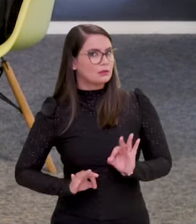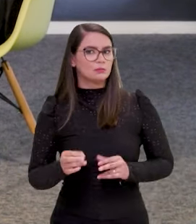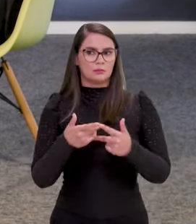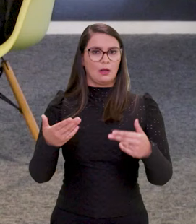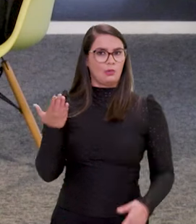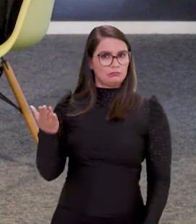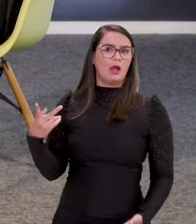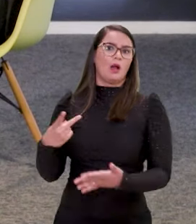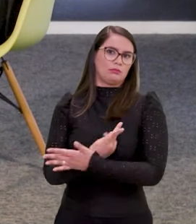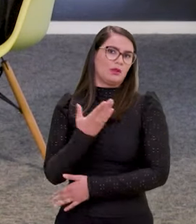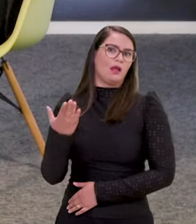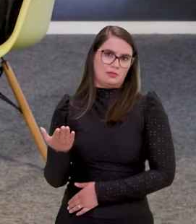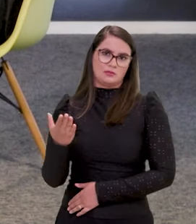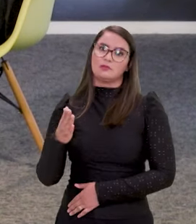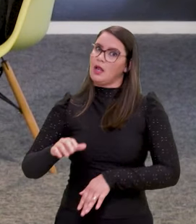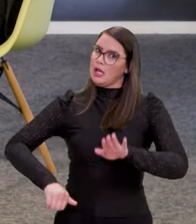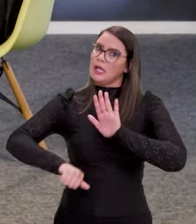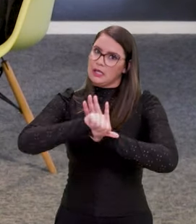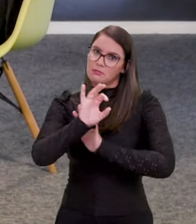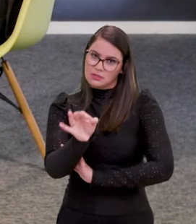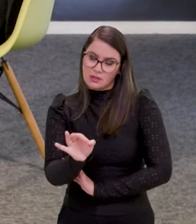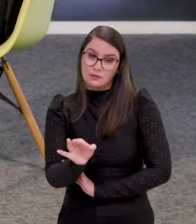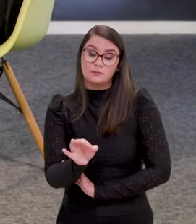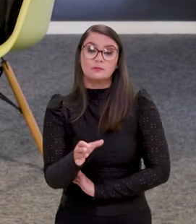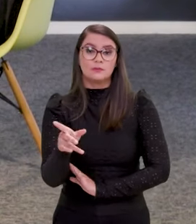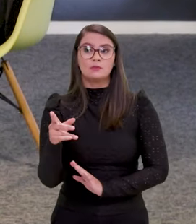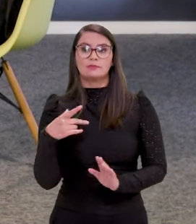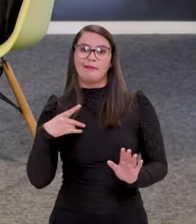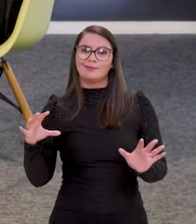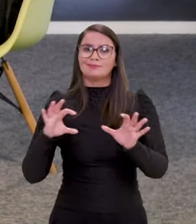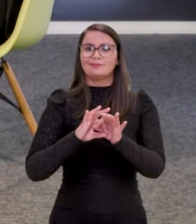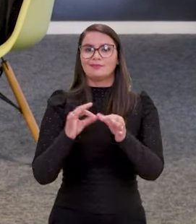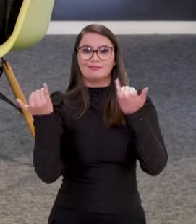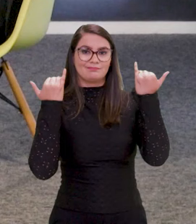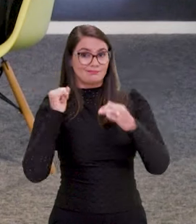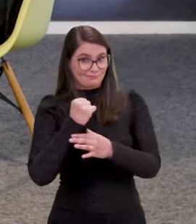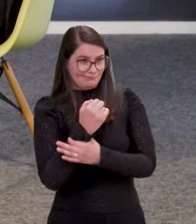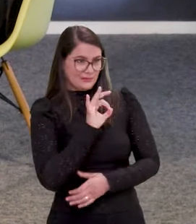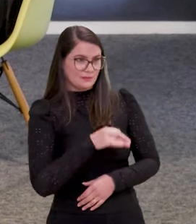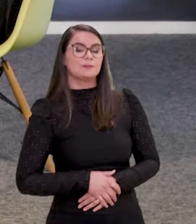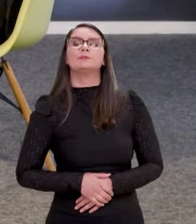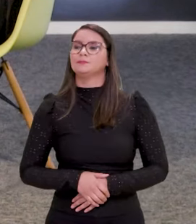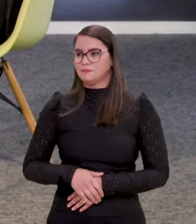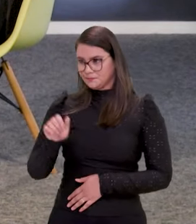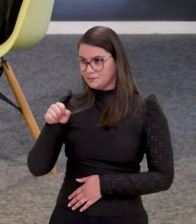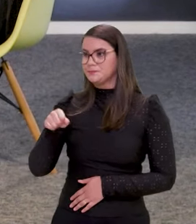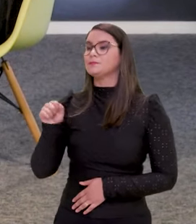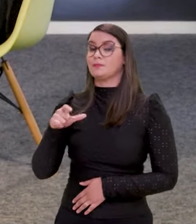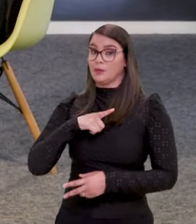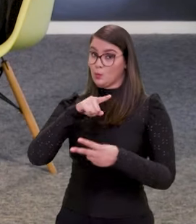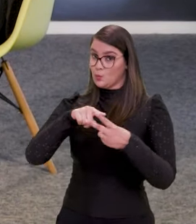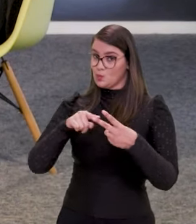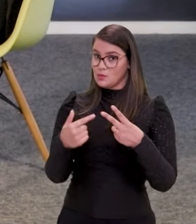tipo de coisas que acontecem de formas ilegais, ou seja, e isso está totalmente ligado à segurança da informação. Sim. Eu acho que, assim, tem